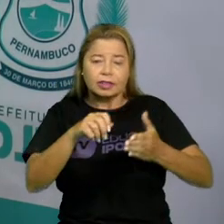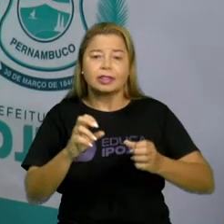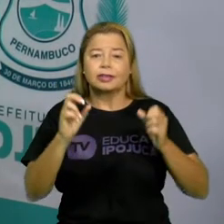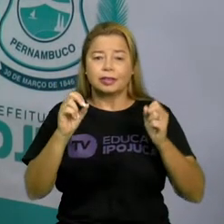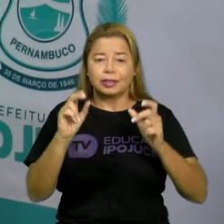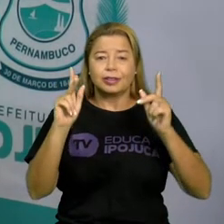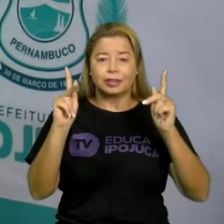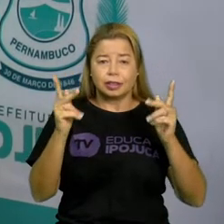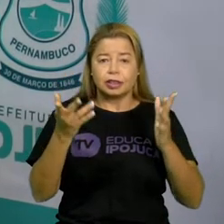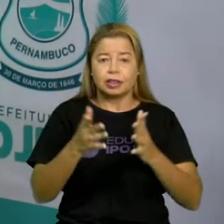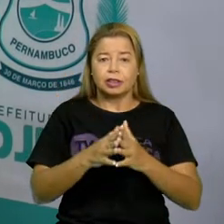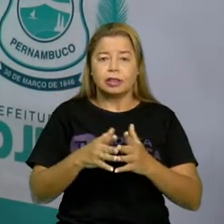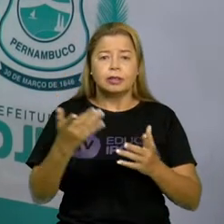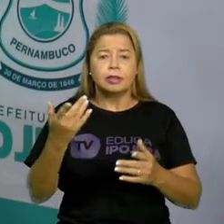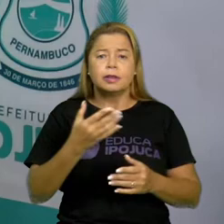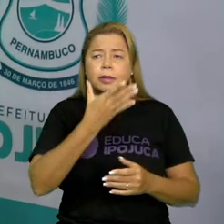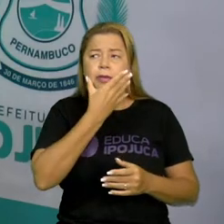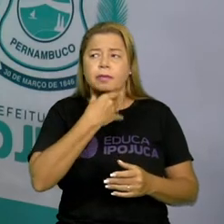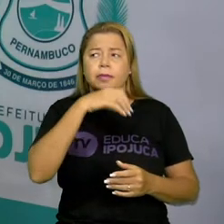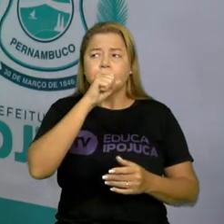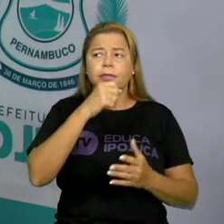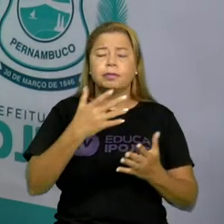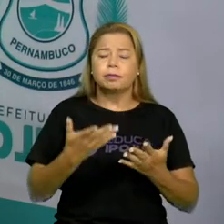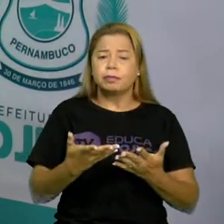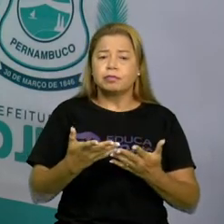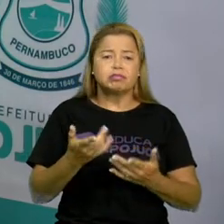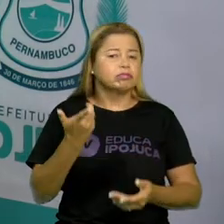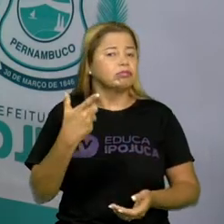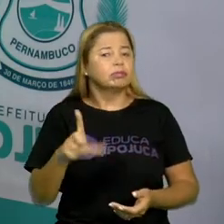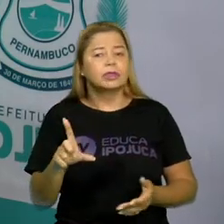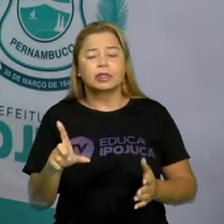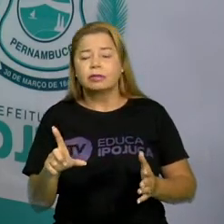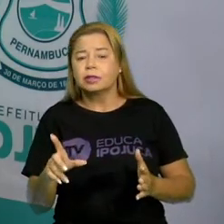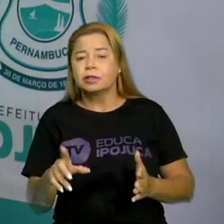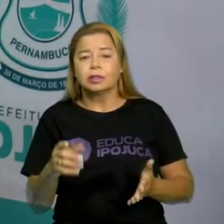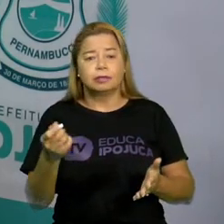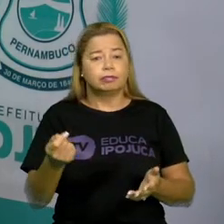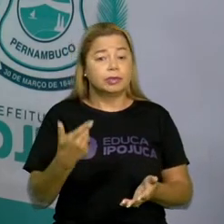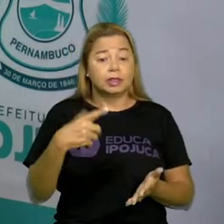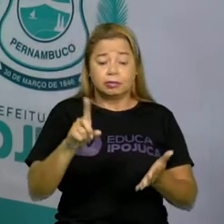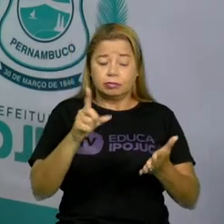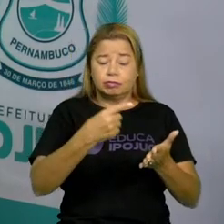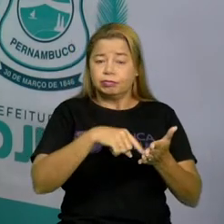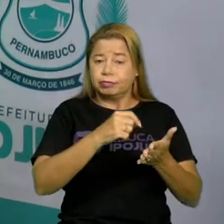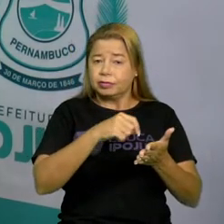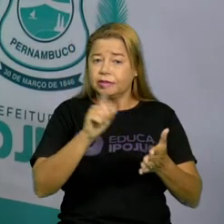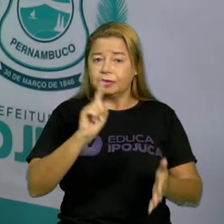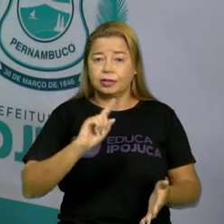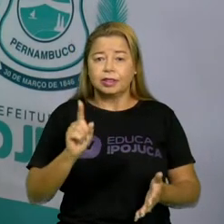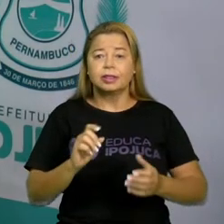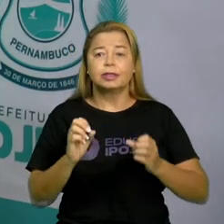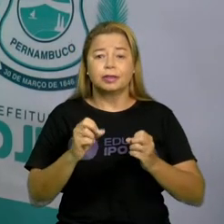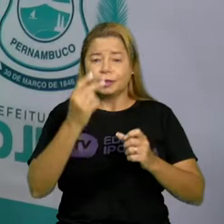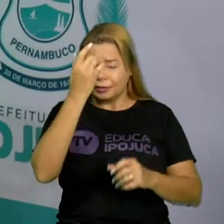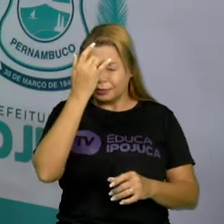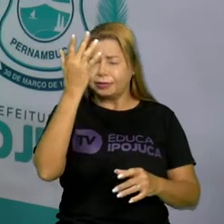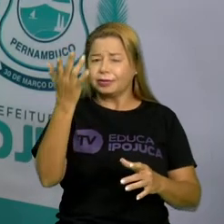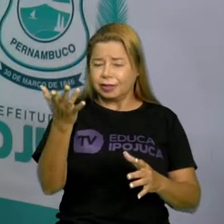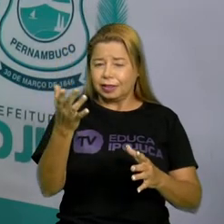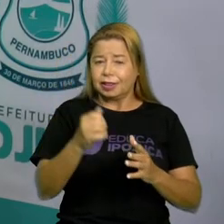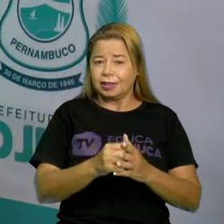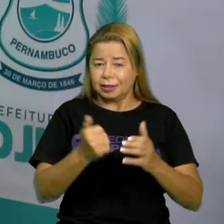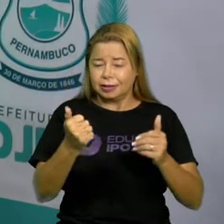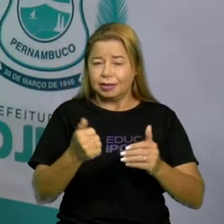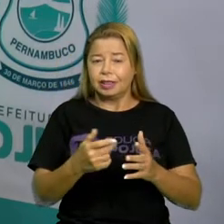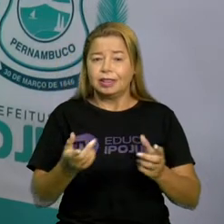Ok? Papai. Papai, não tentam. Não vou escrever. Legal, né? Não é fácil. Esse